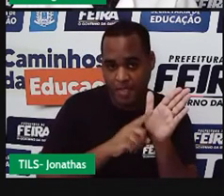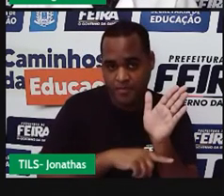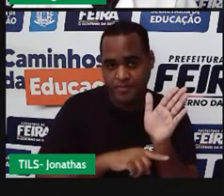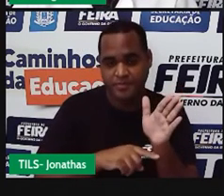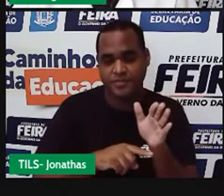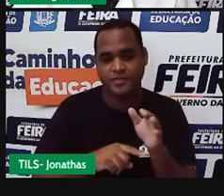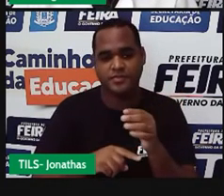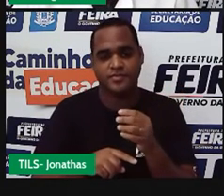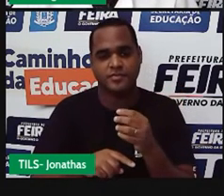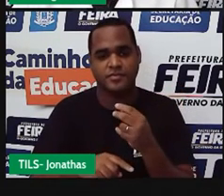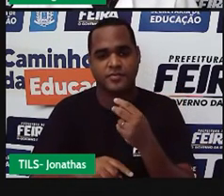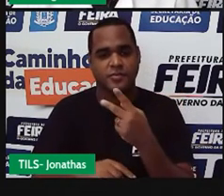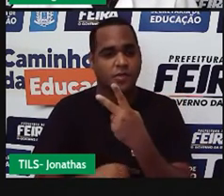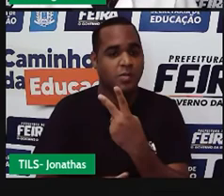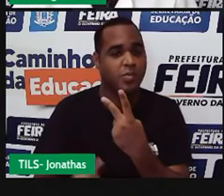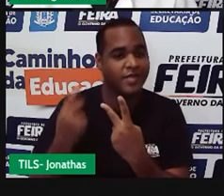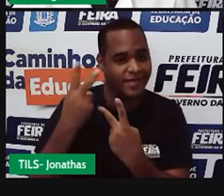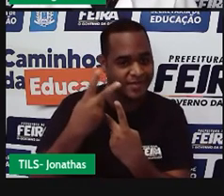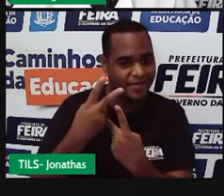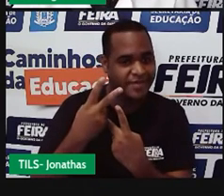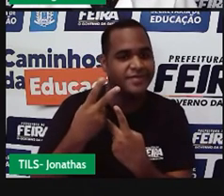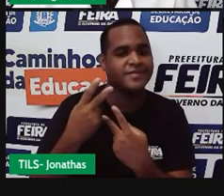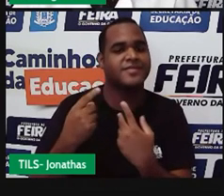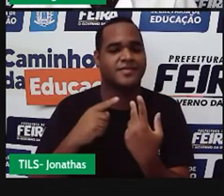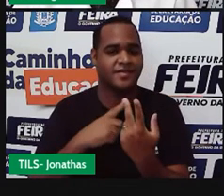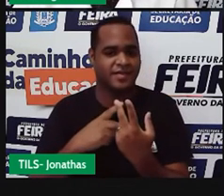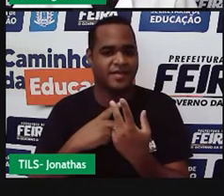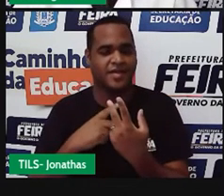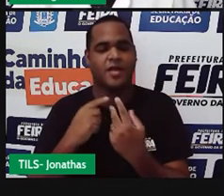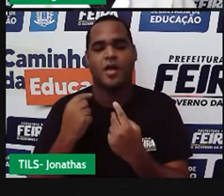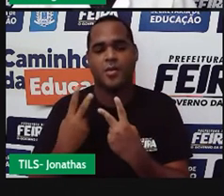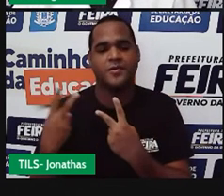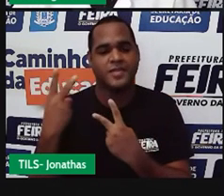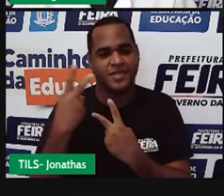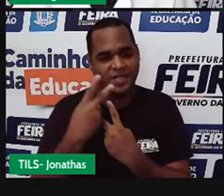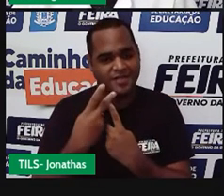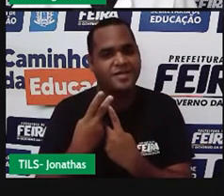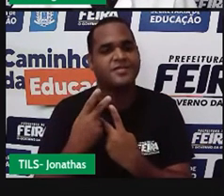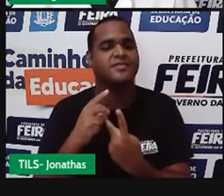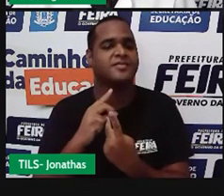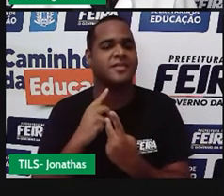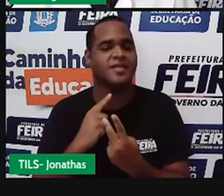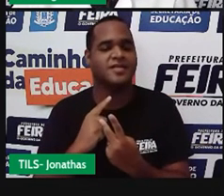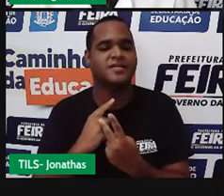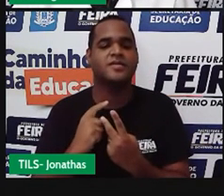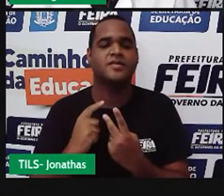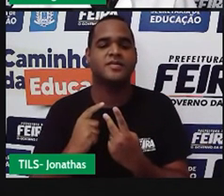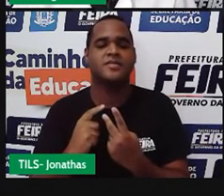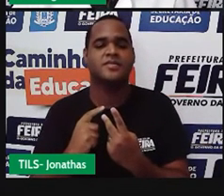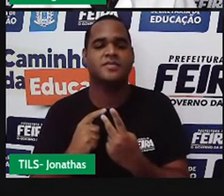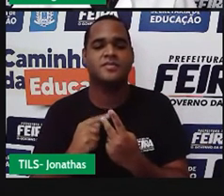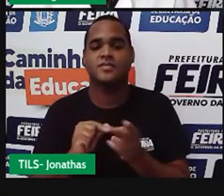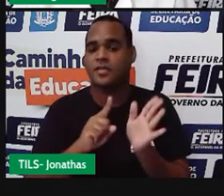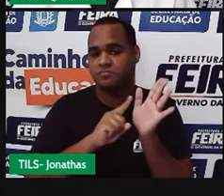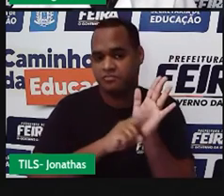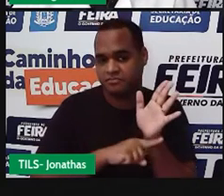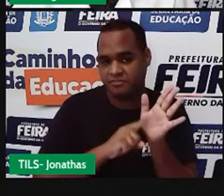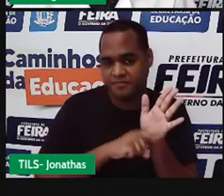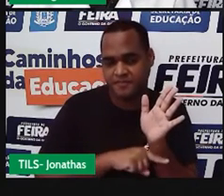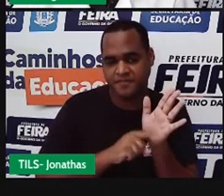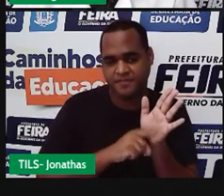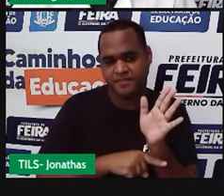você tem aqui potências, isso aqui são potências, você tem a conta de menos aqui,